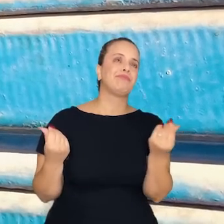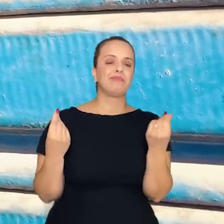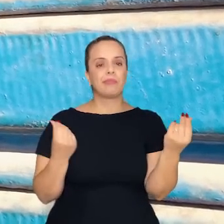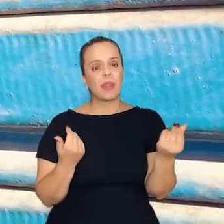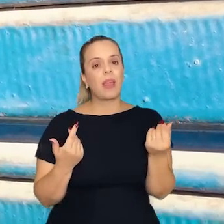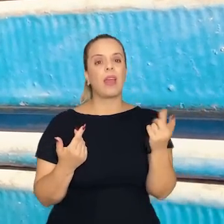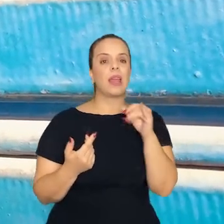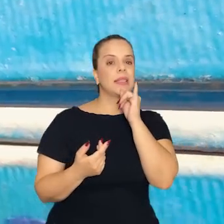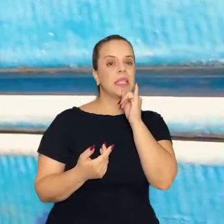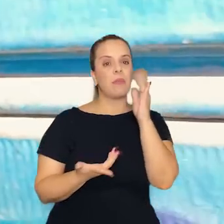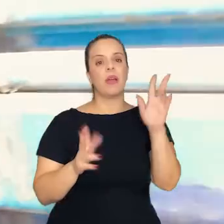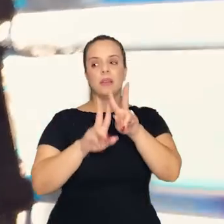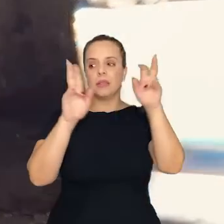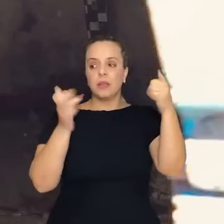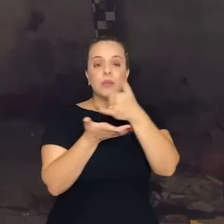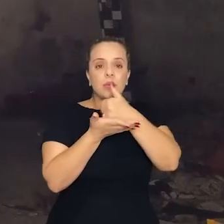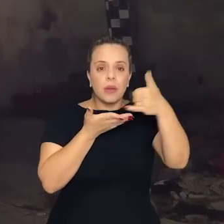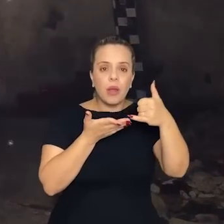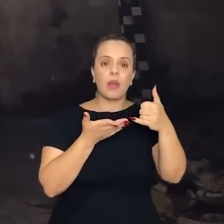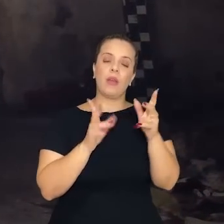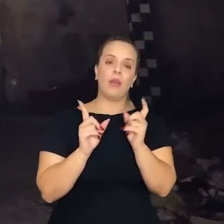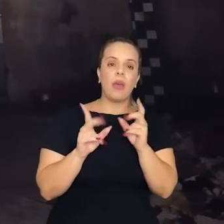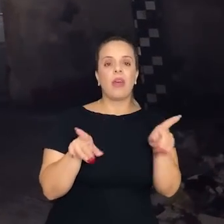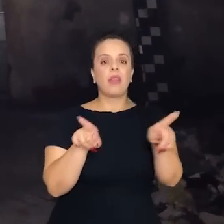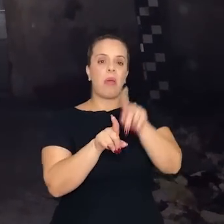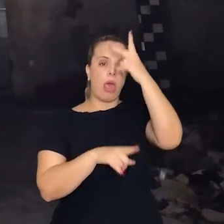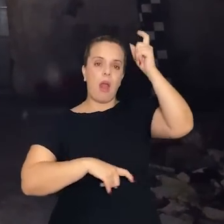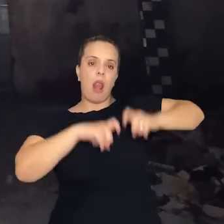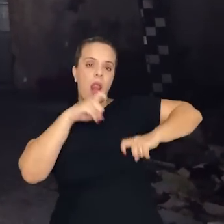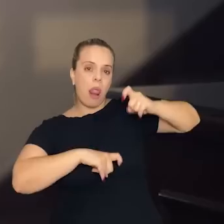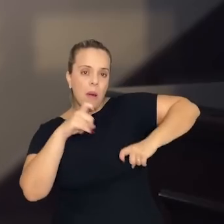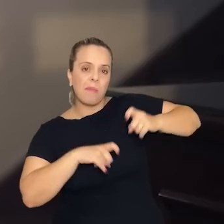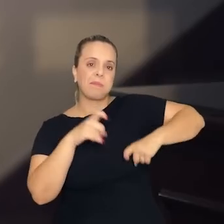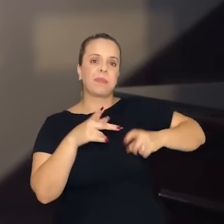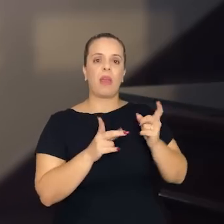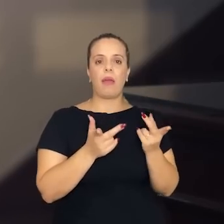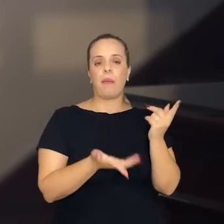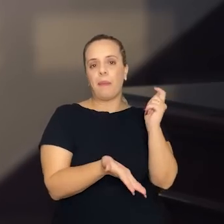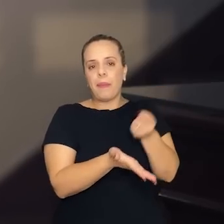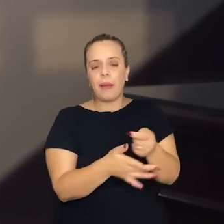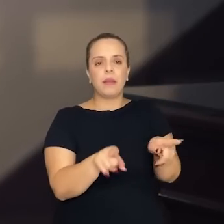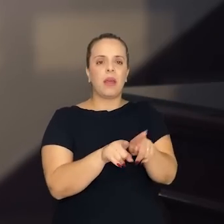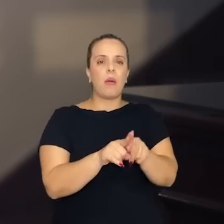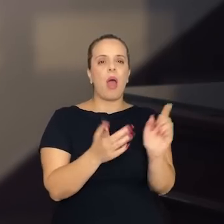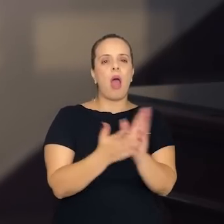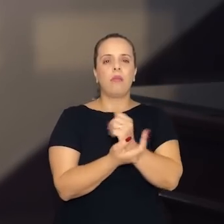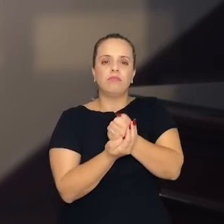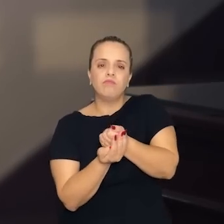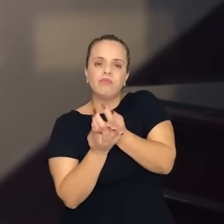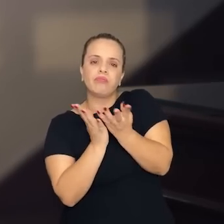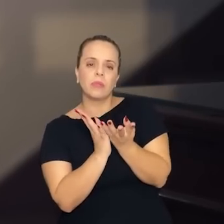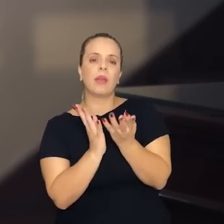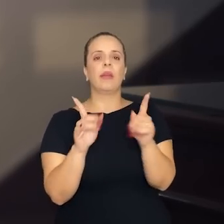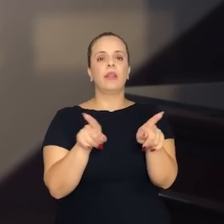tráfico de drogas, prostituição, jogos de azar, pessoas que furtam